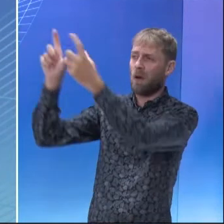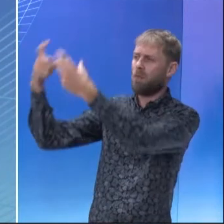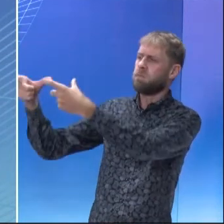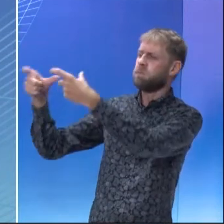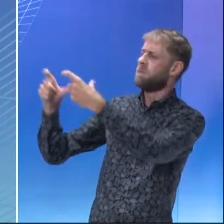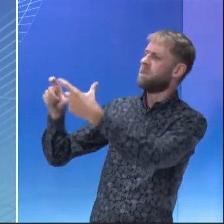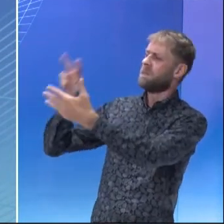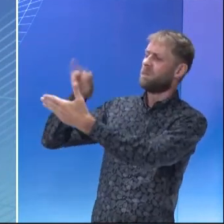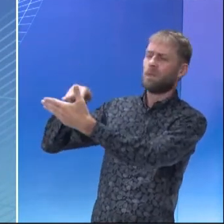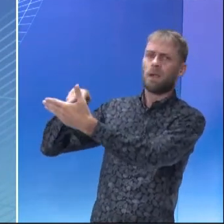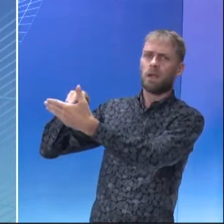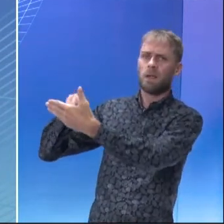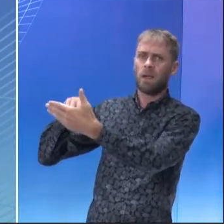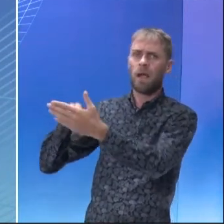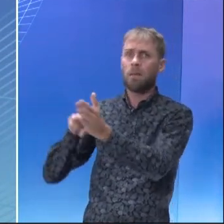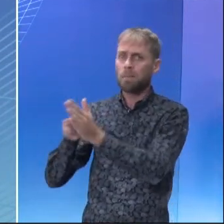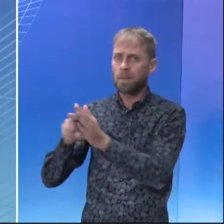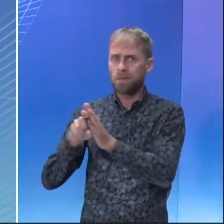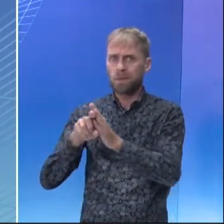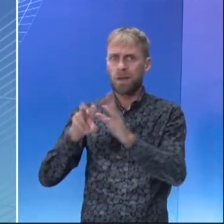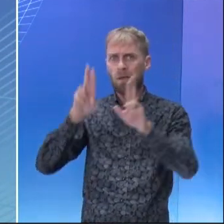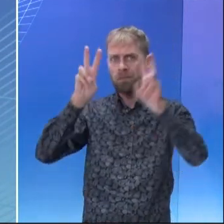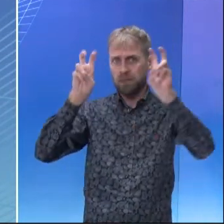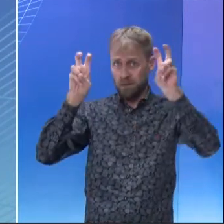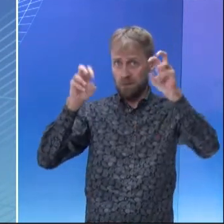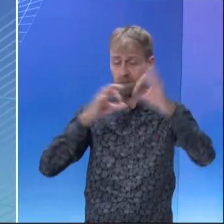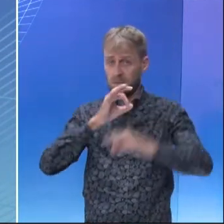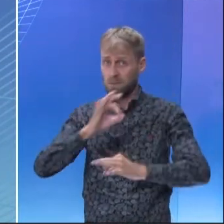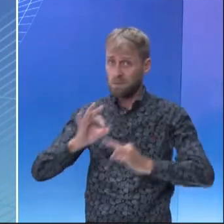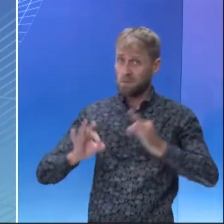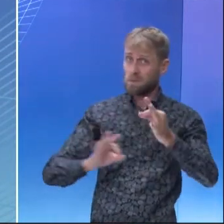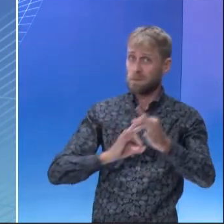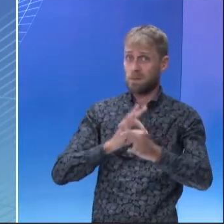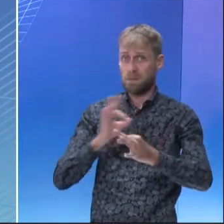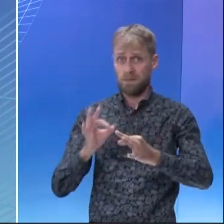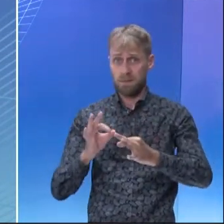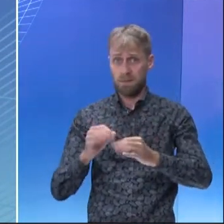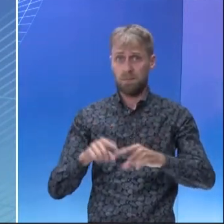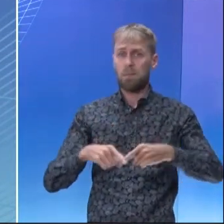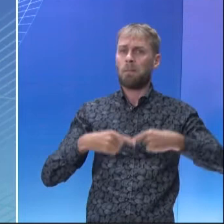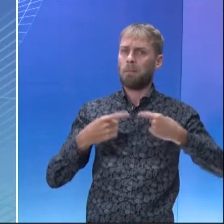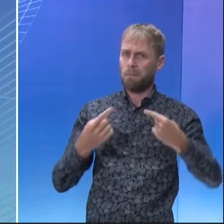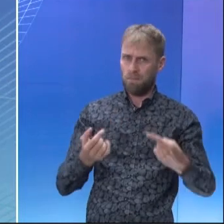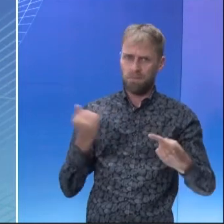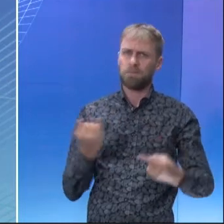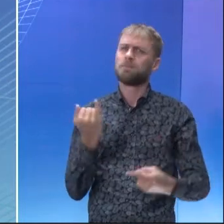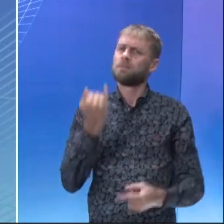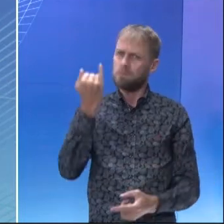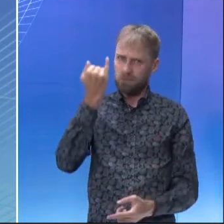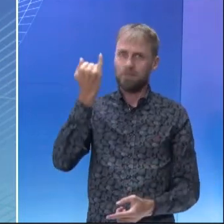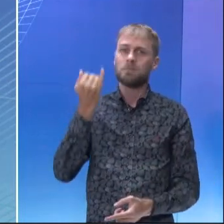questões, o conteúdo é adaptado para fazer o questionamento. Mas é muito importante que vocês